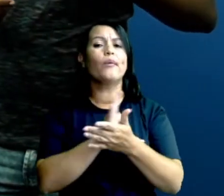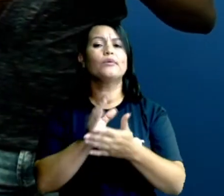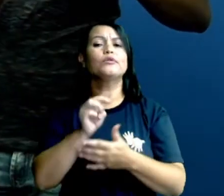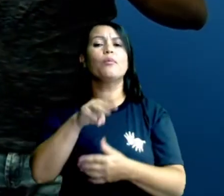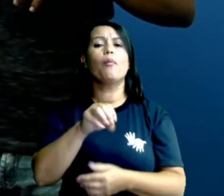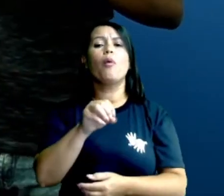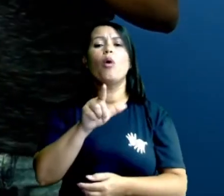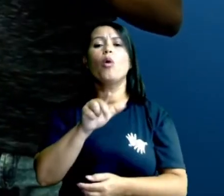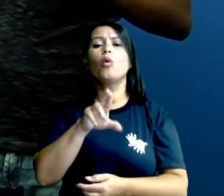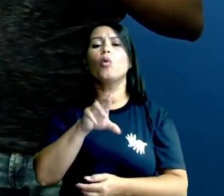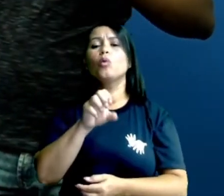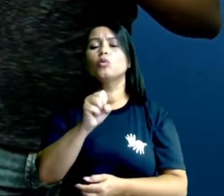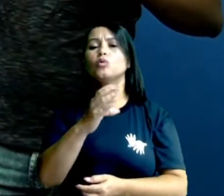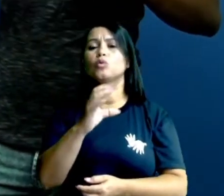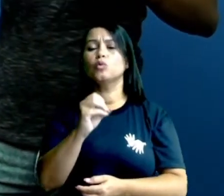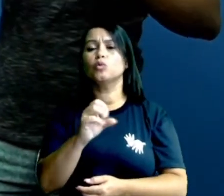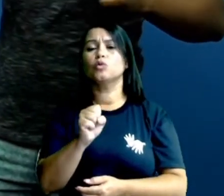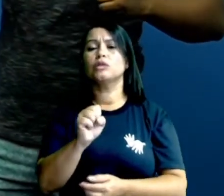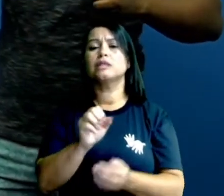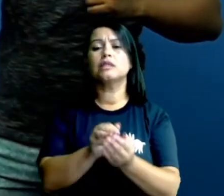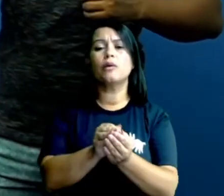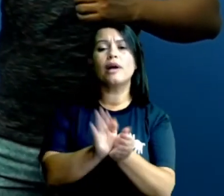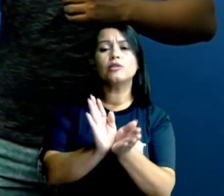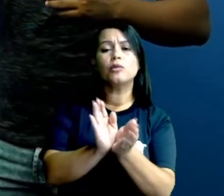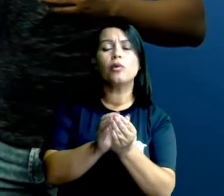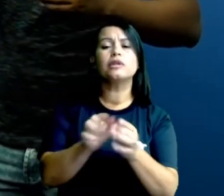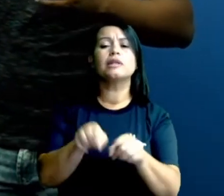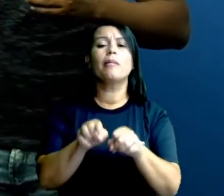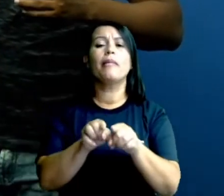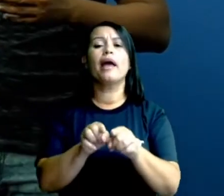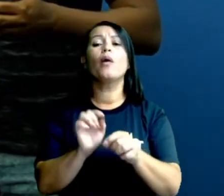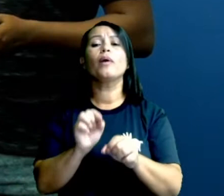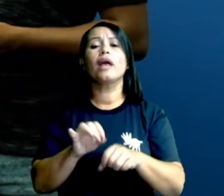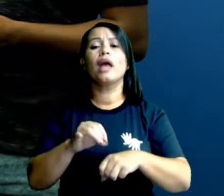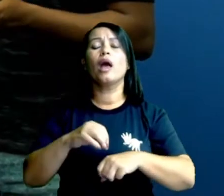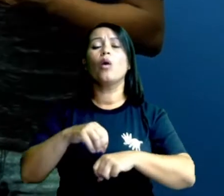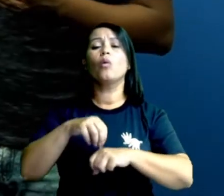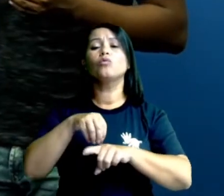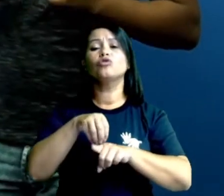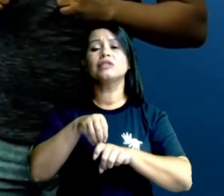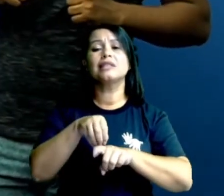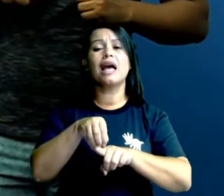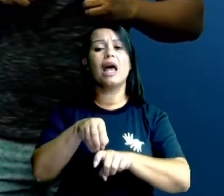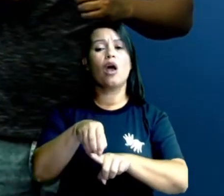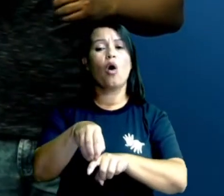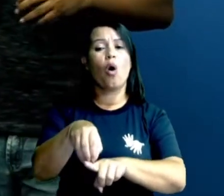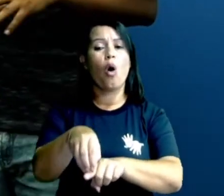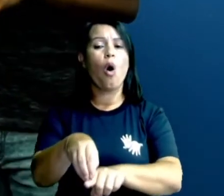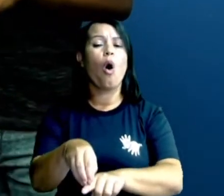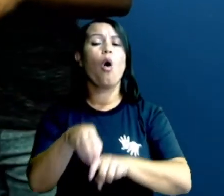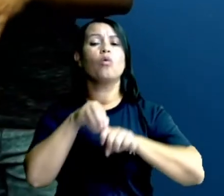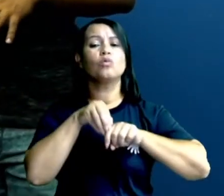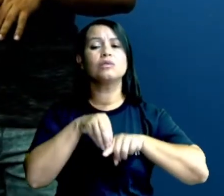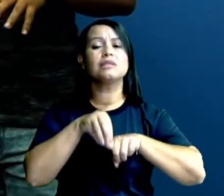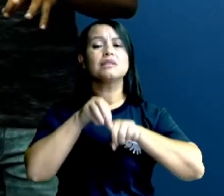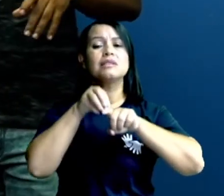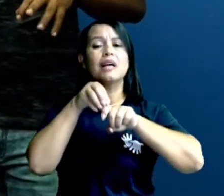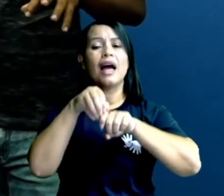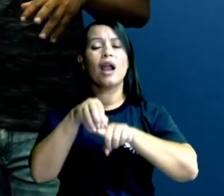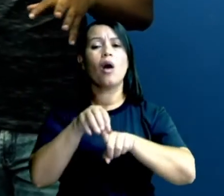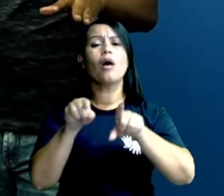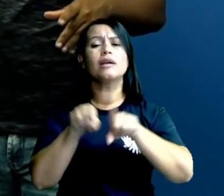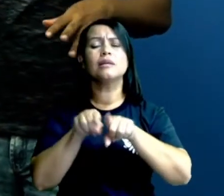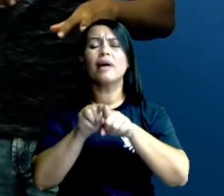as ostras, os caracóis. E hoje falaremos sobre os artrópodes, que são os pequenos